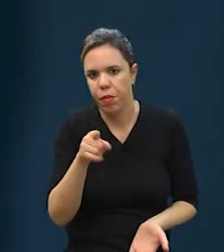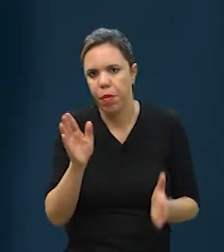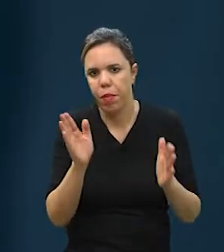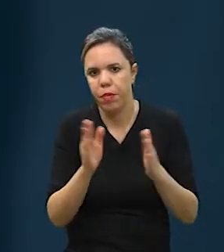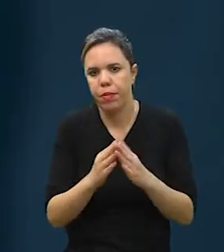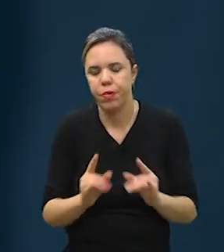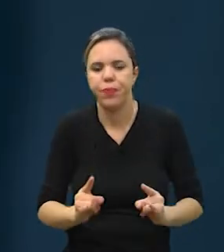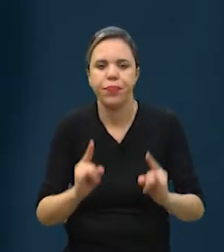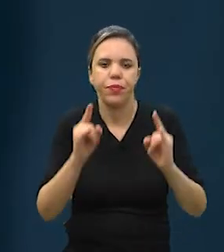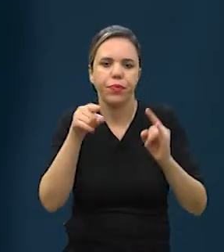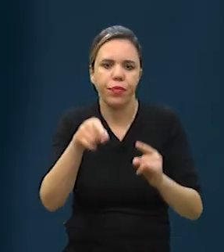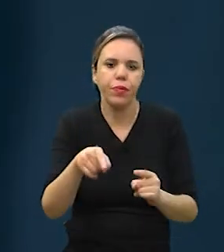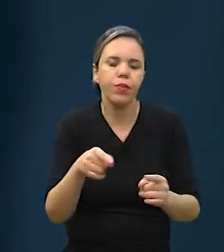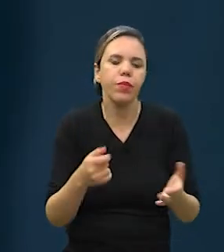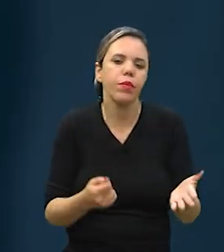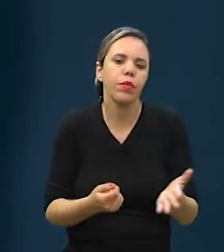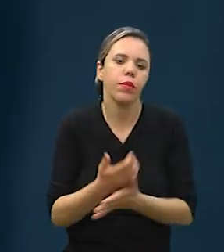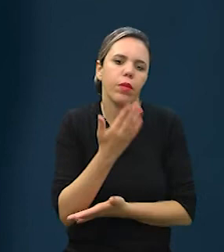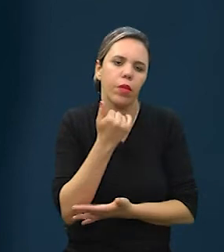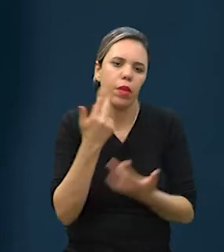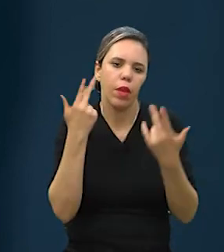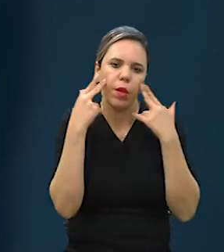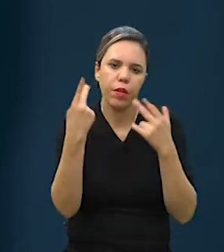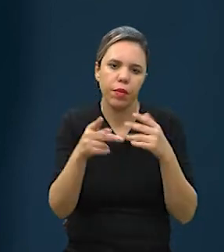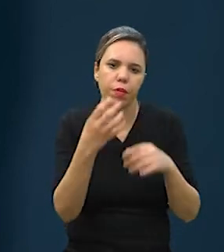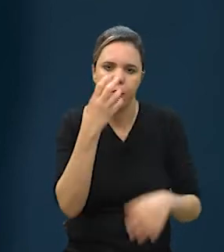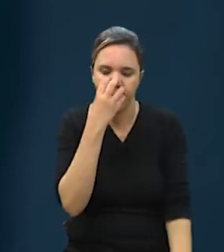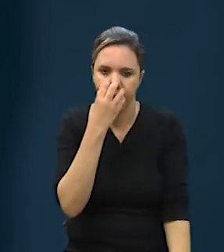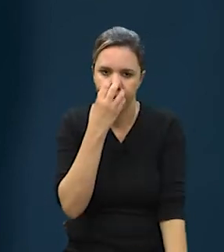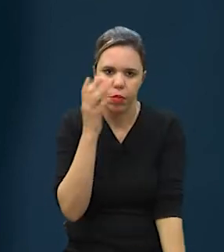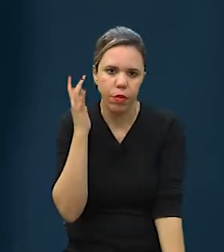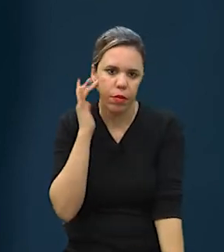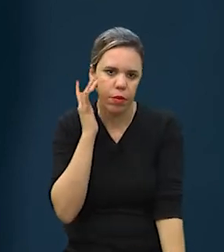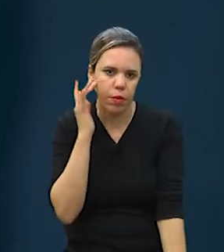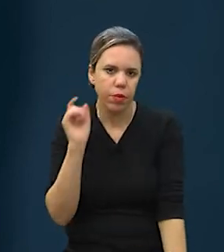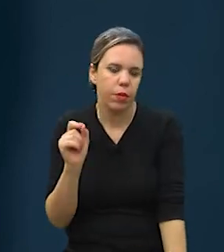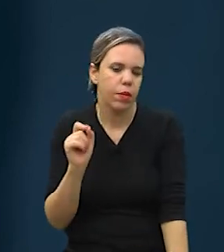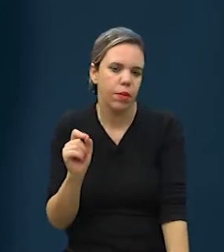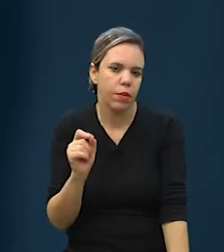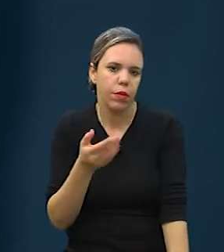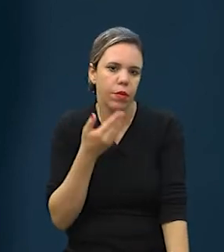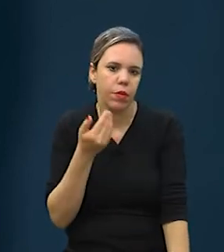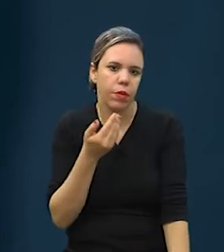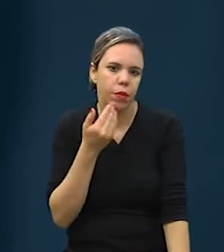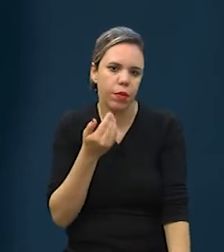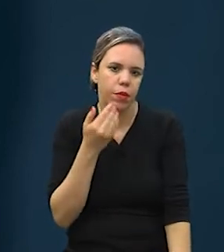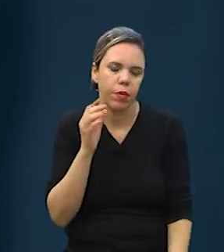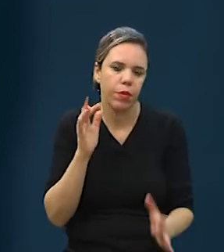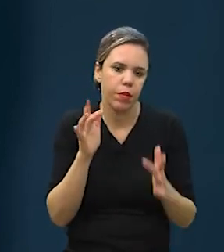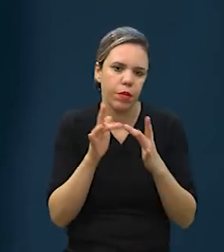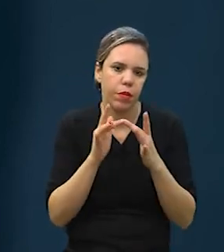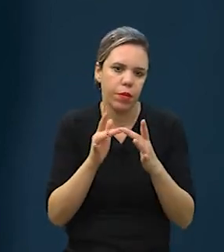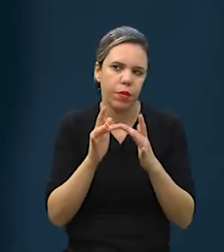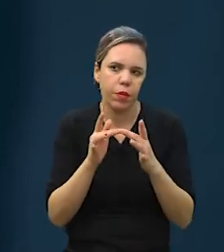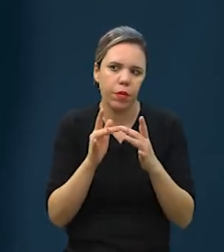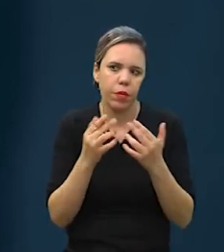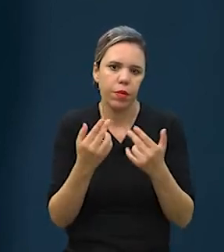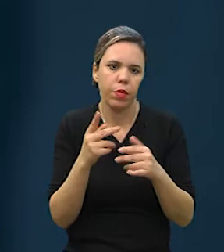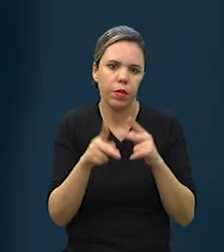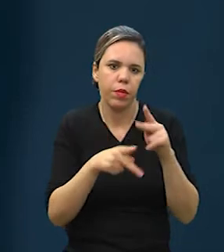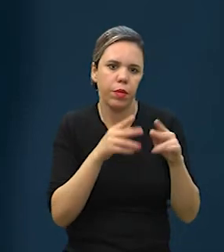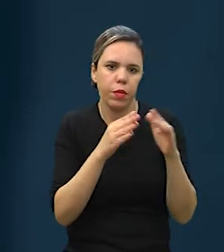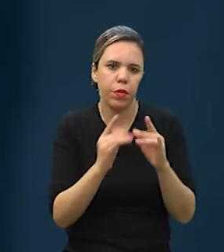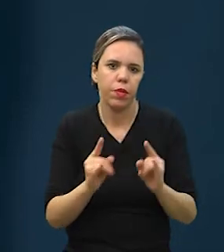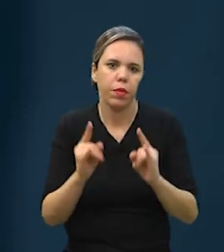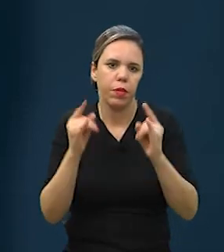exemplo, se você mora em um prédio, você compra comida natural para o seu cachorro, eu acho que fica mais fácil para a gente conectar com os